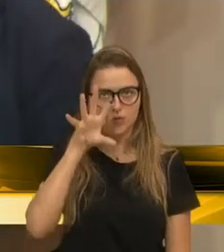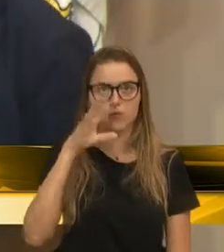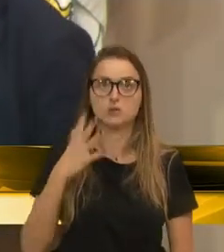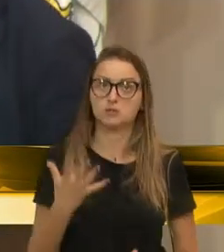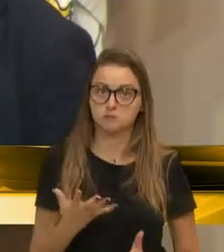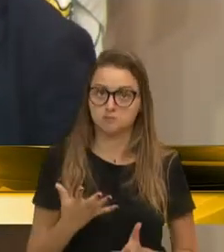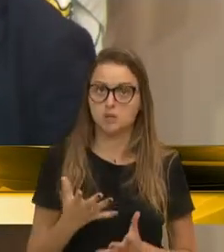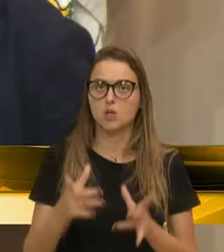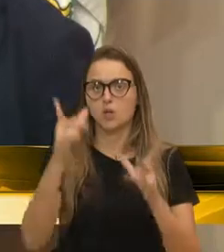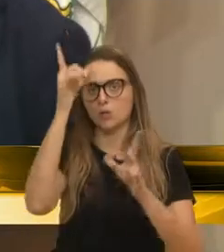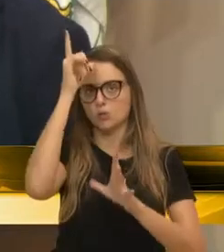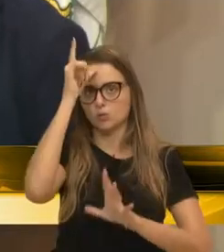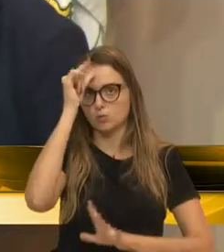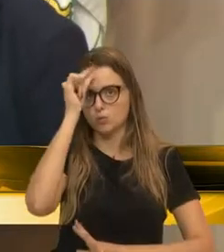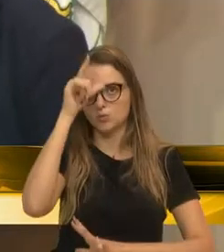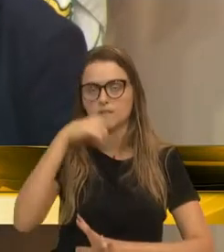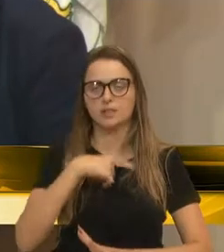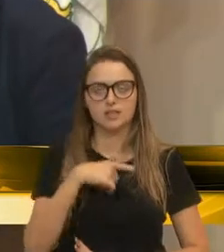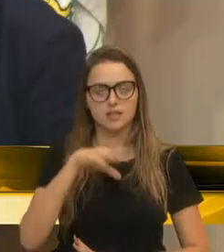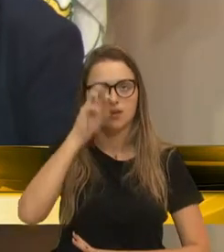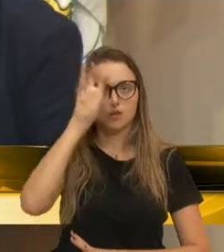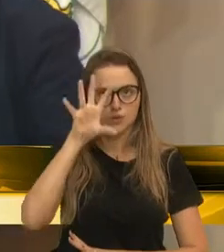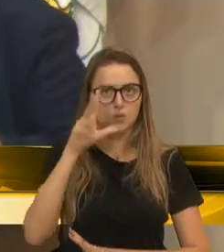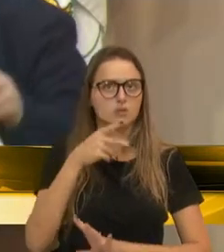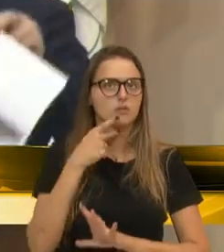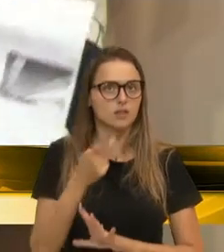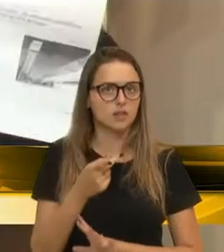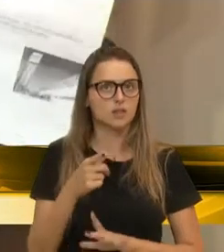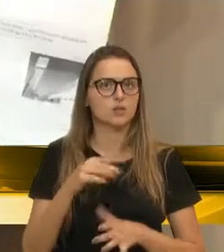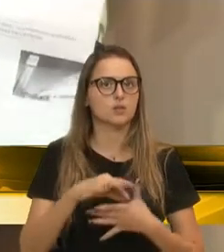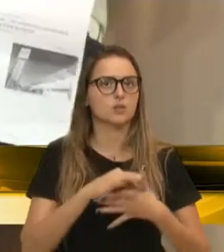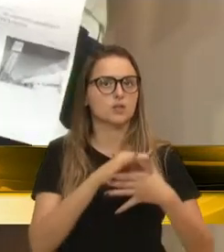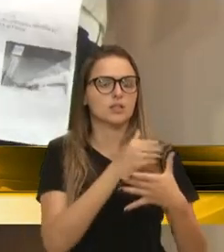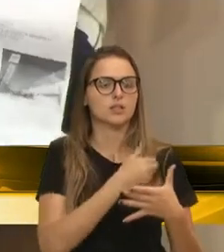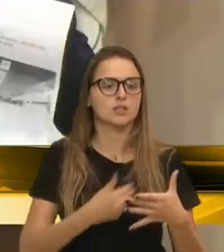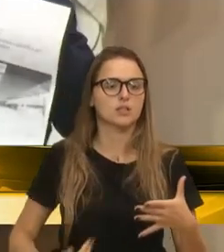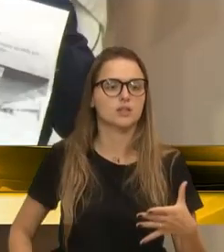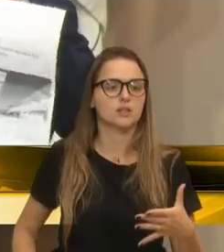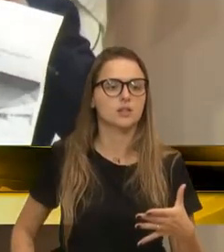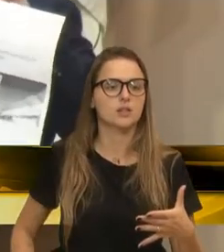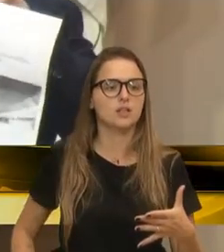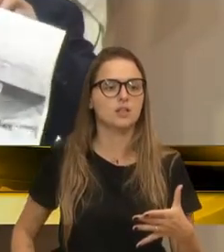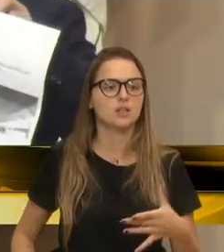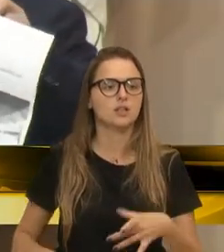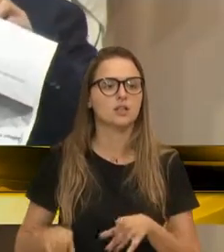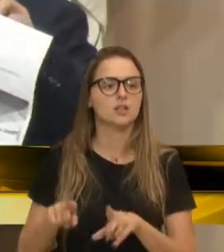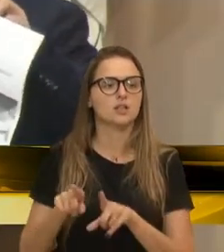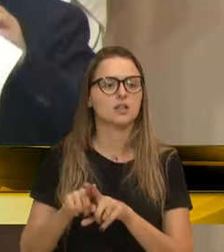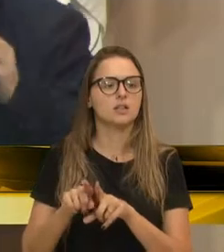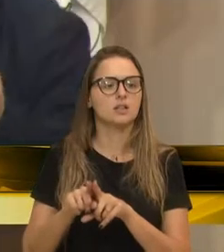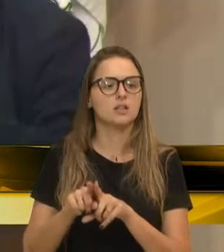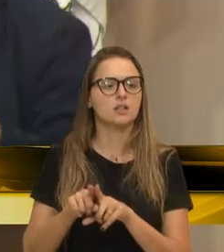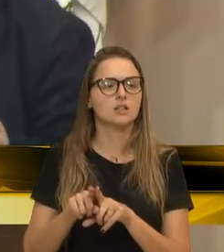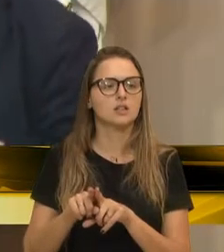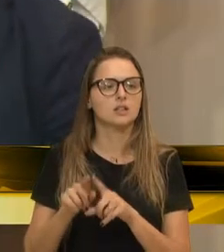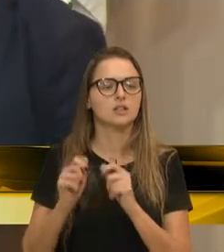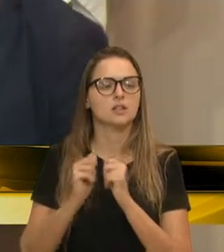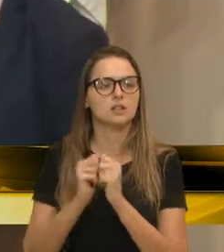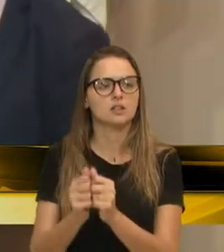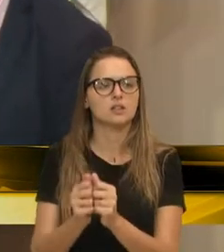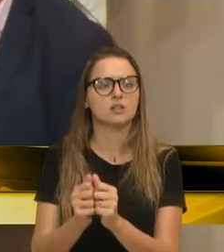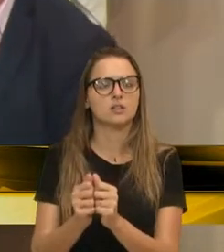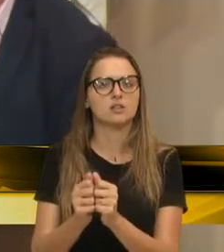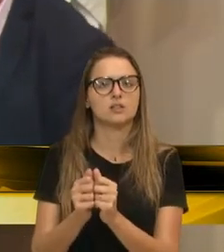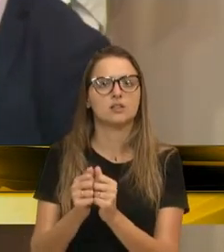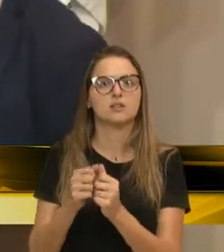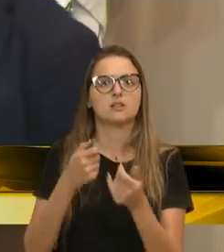finalmente tem um líder do governo, mas eu não vi nenhum segundo ele falar sobre a agressão que houve lá na UPA Zona Norte, que foi